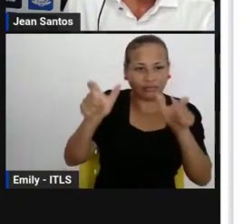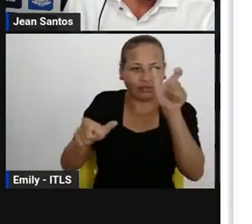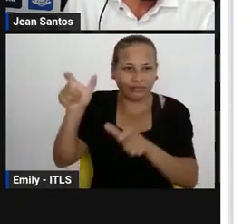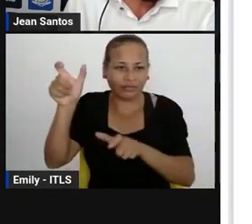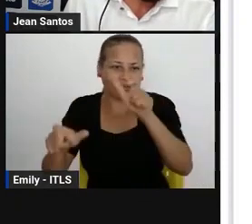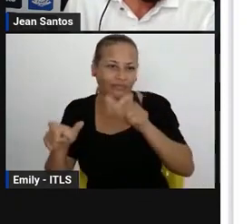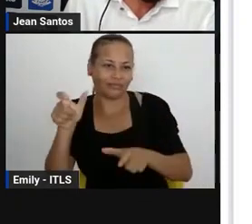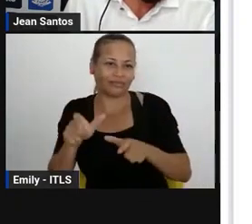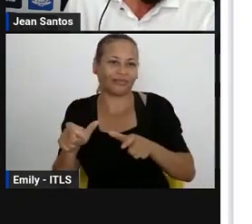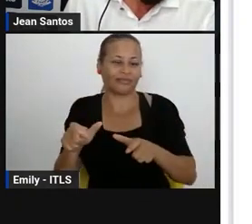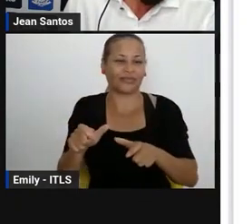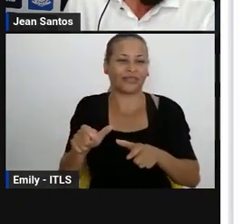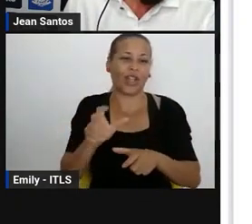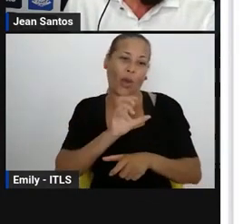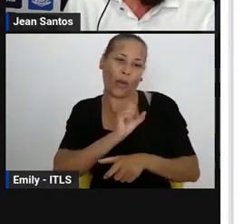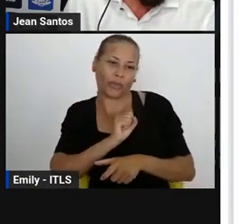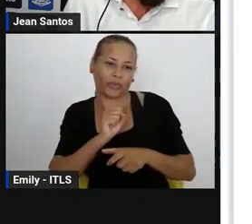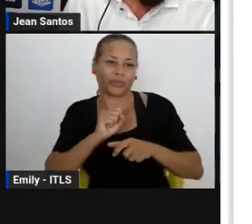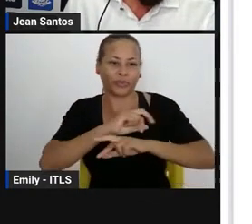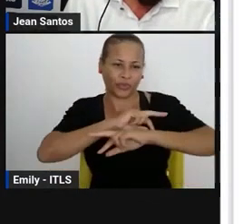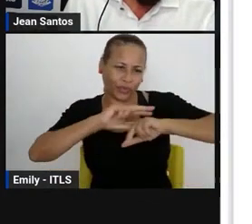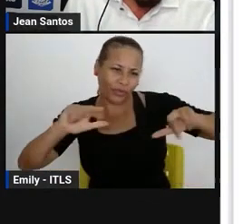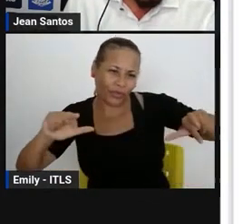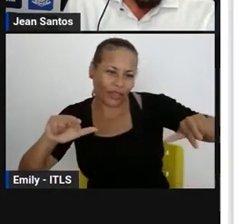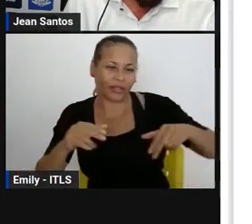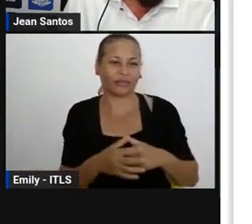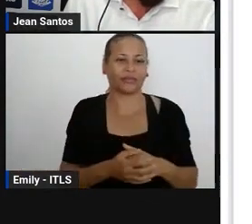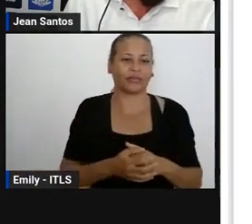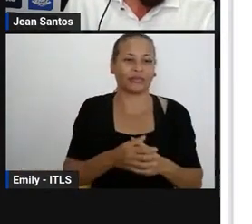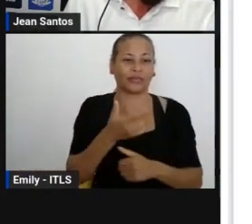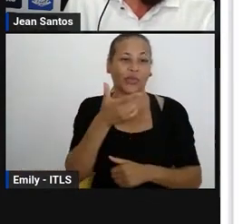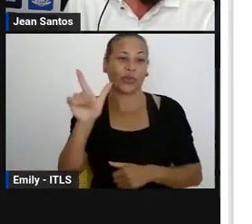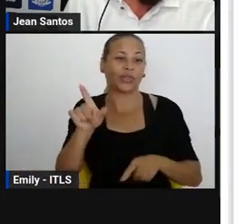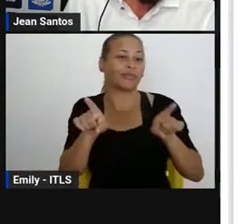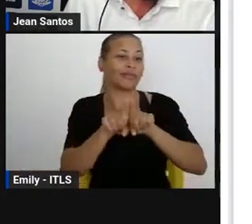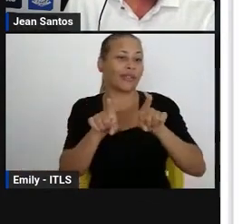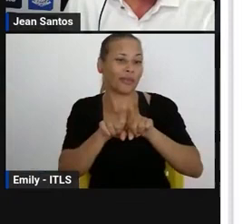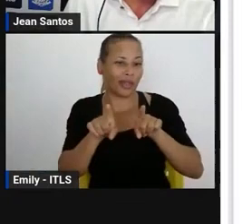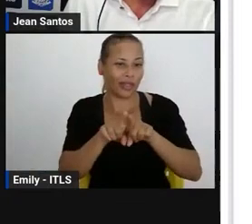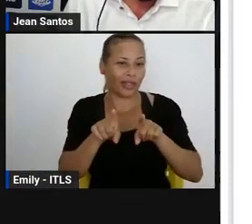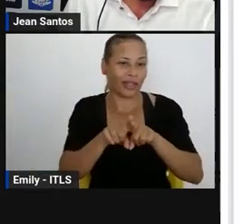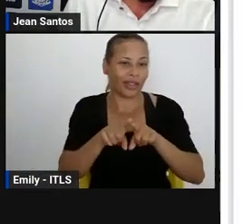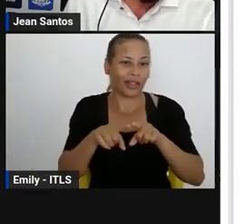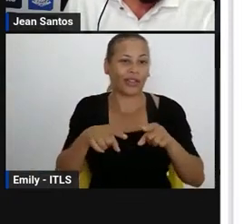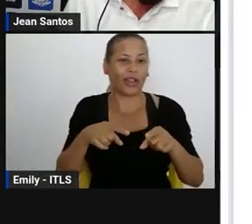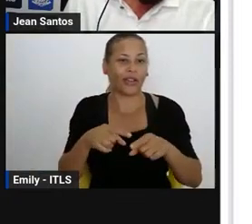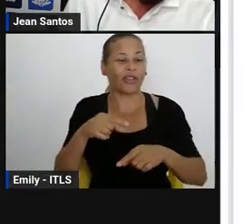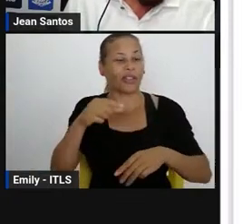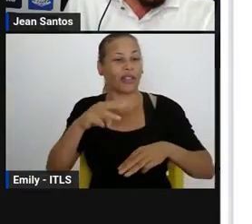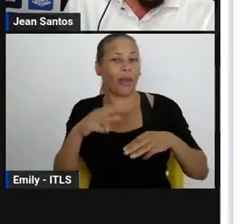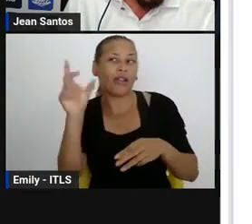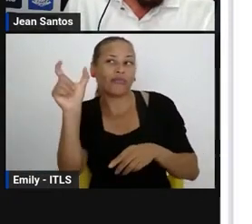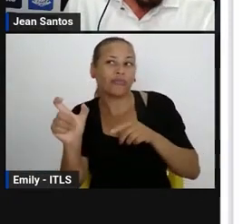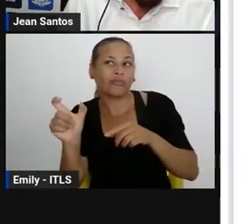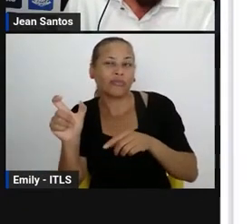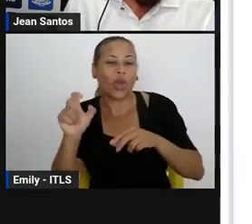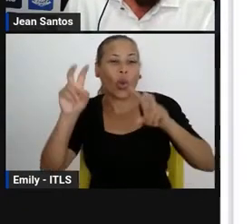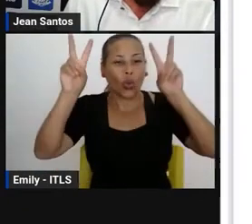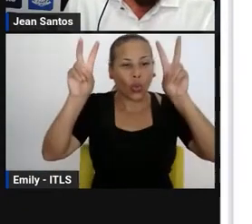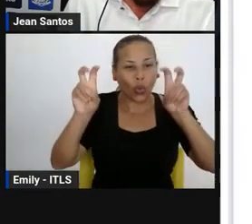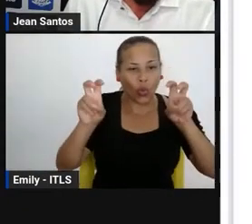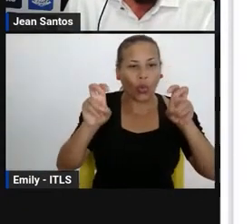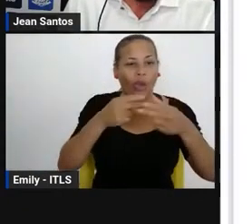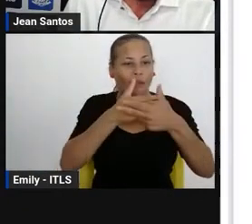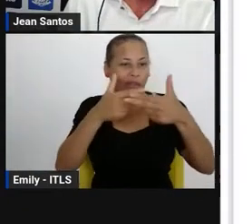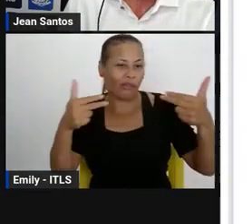e romance. Além disso, de outras questões, você vai ter também temáticas transversais do